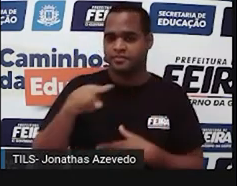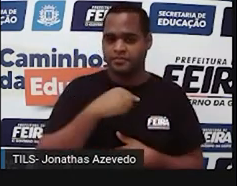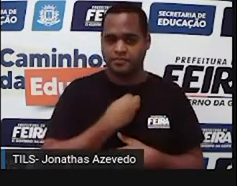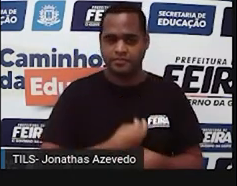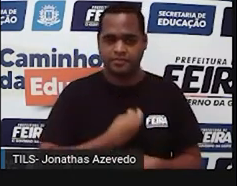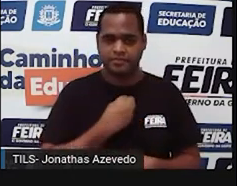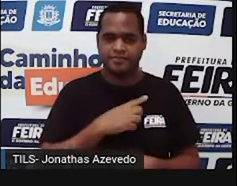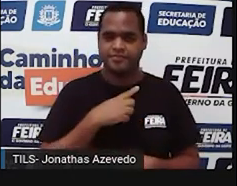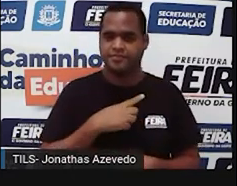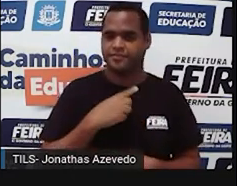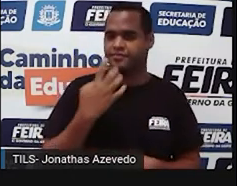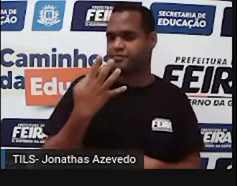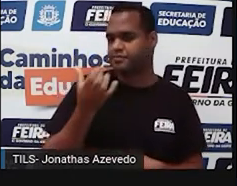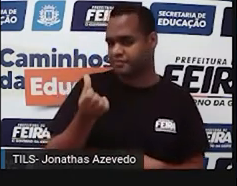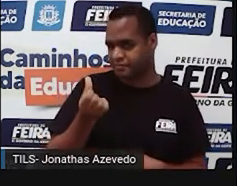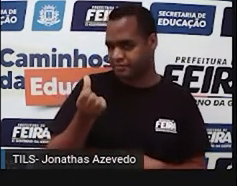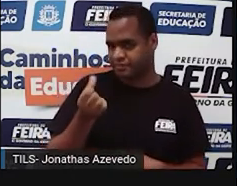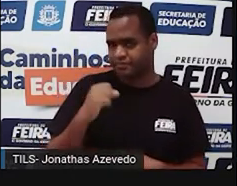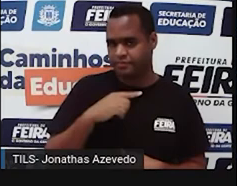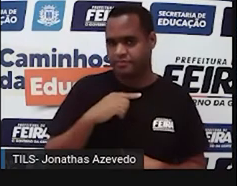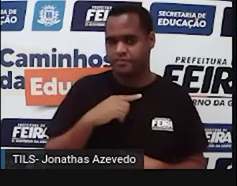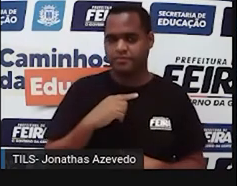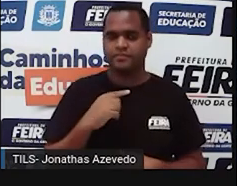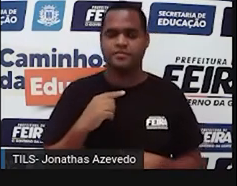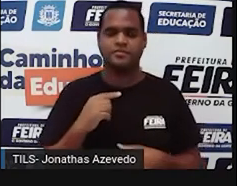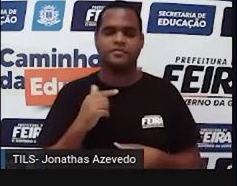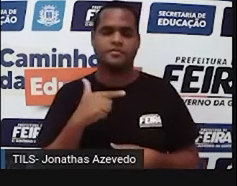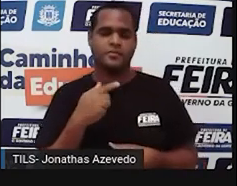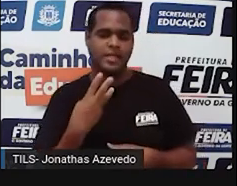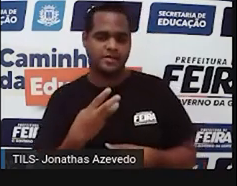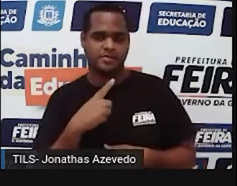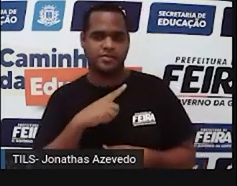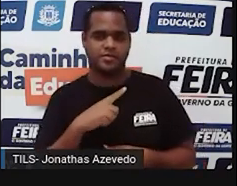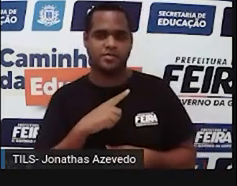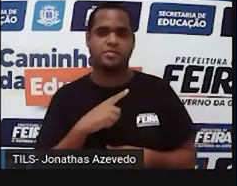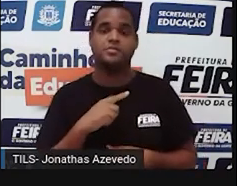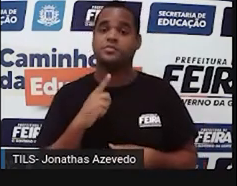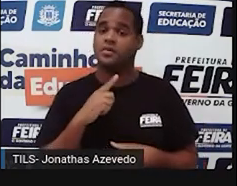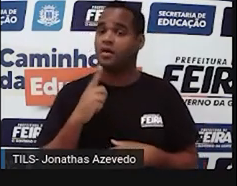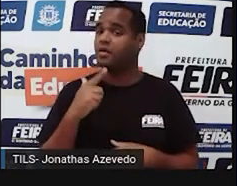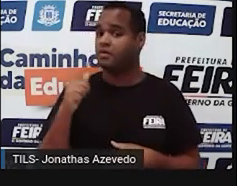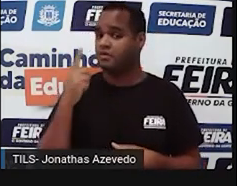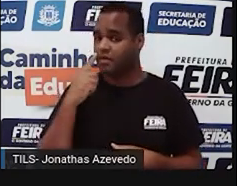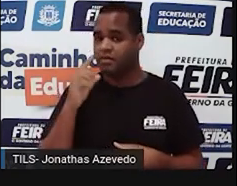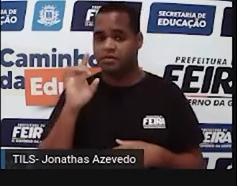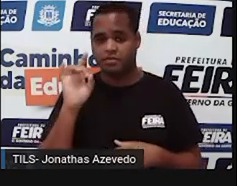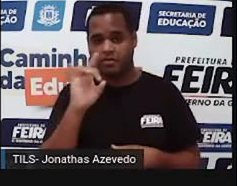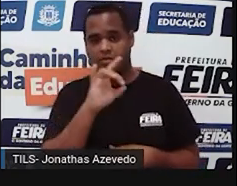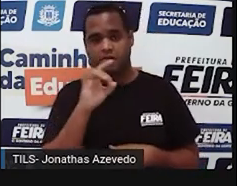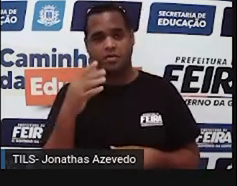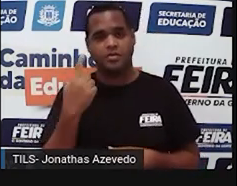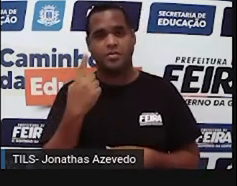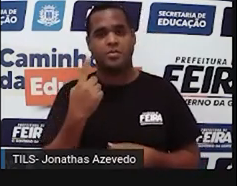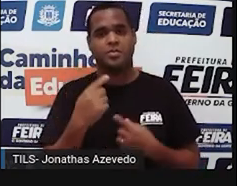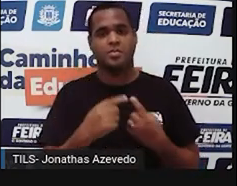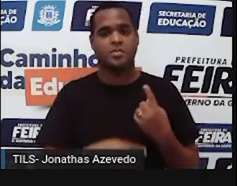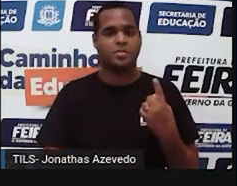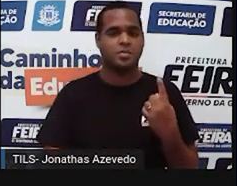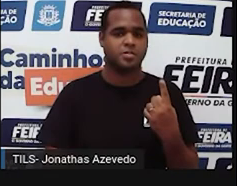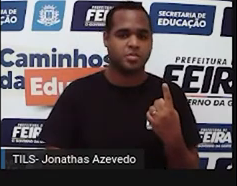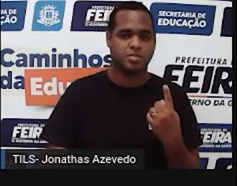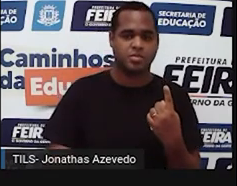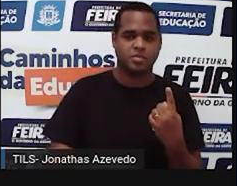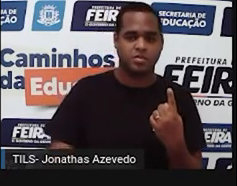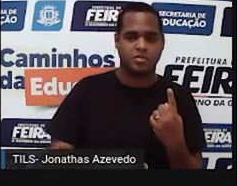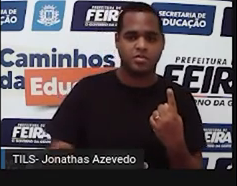cromossomos. São 23 pares. E aqui a gente tem para cada posição, ó. O cromossomo 1, um alelo herdado